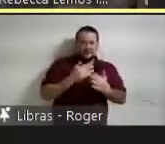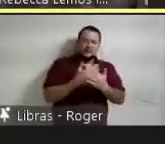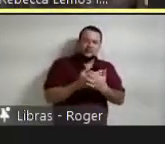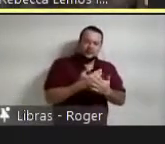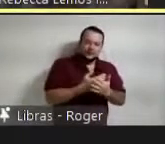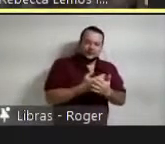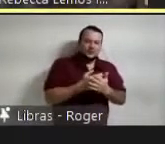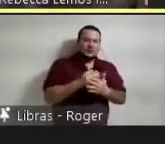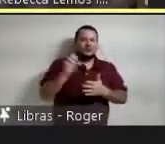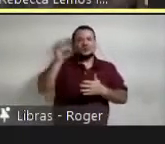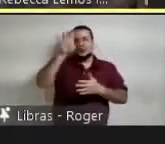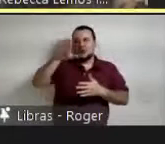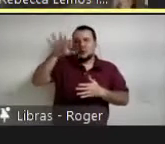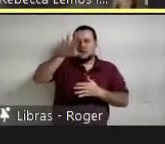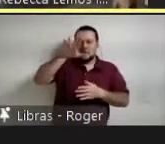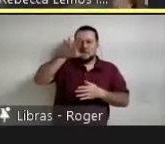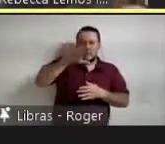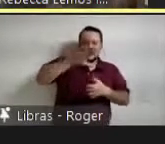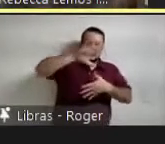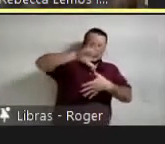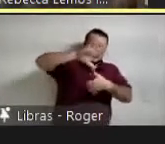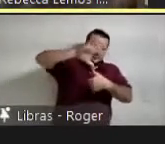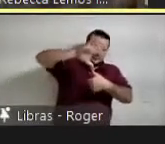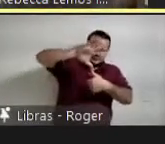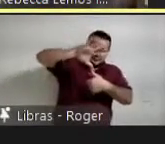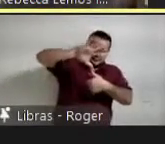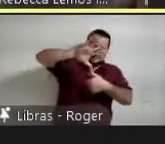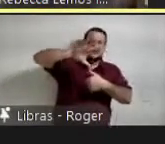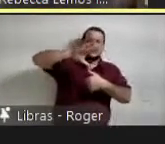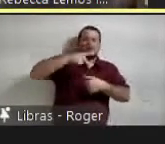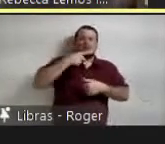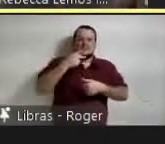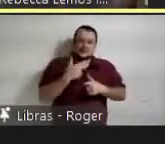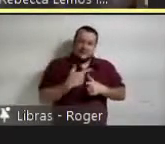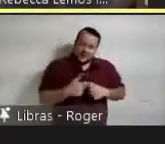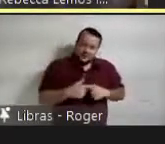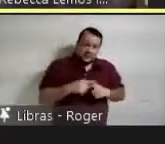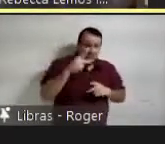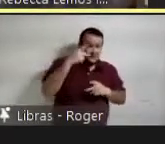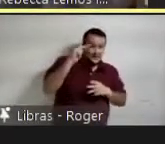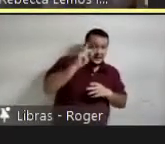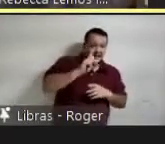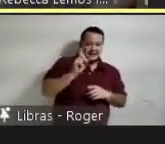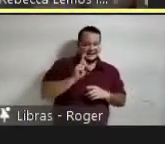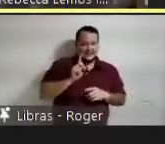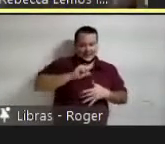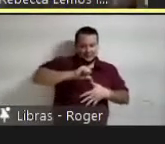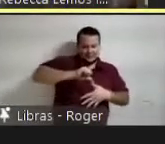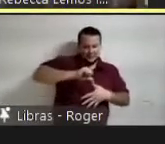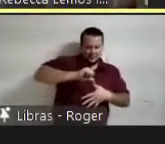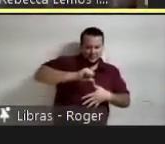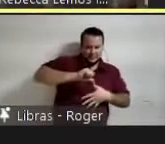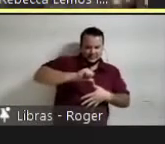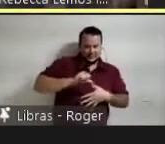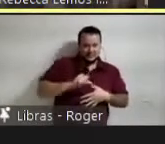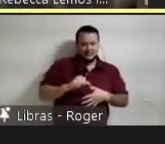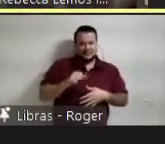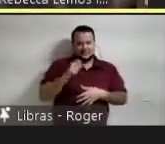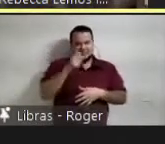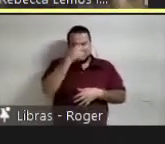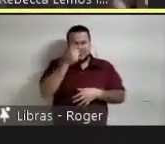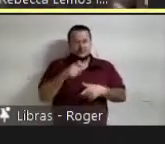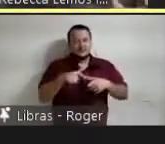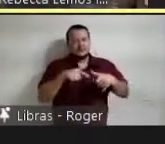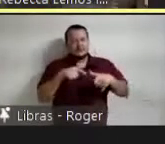para falar dos problemas deles não para vir falar da América Latina gente que trabalhava eles